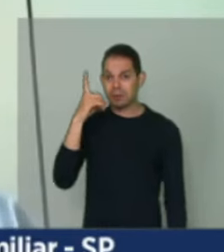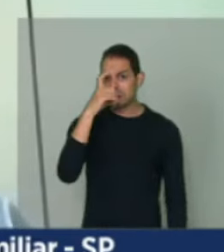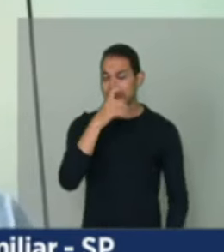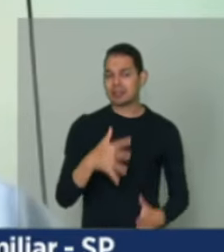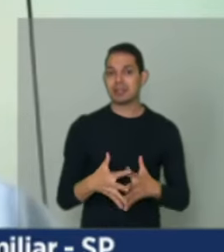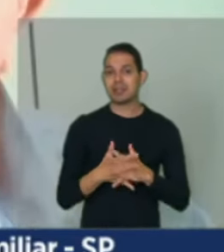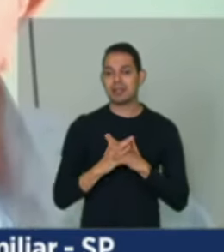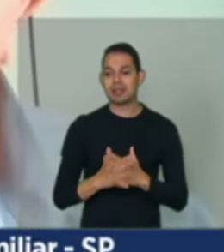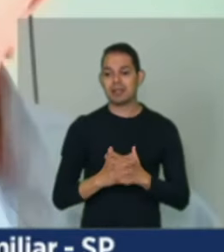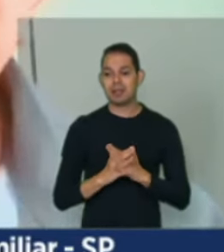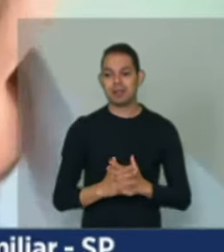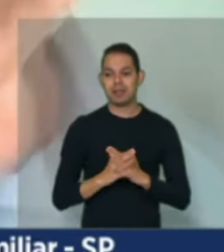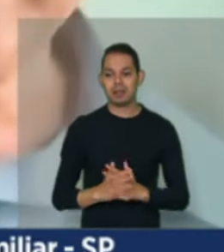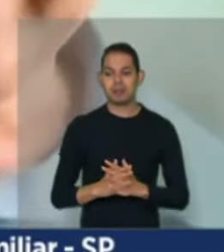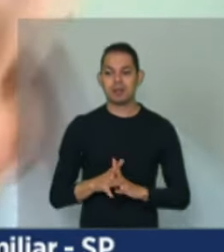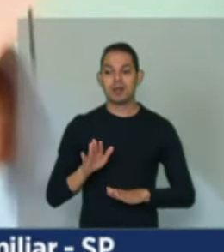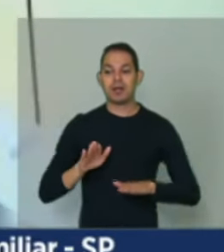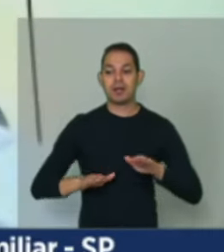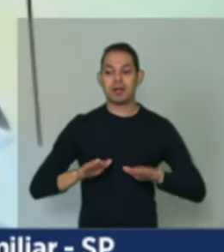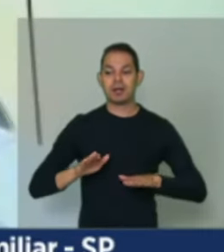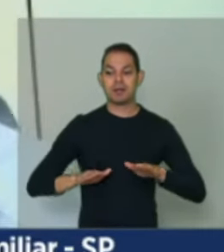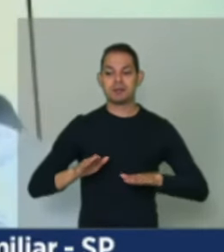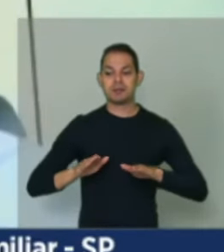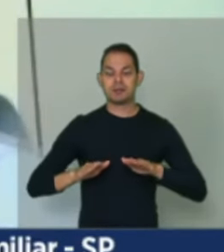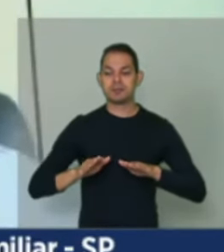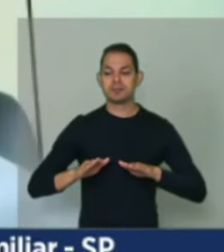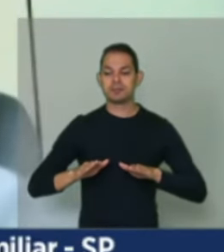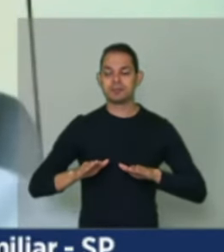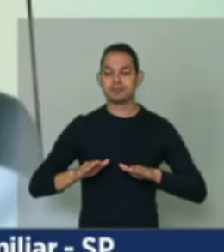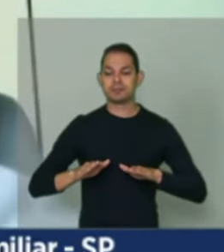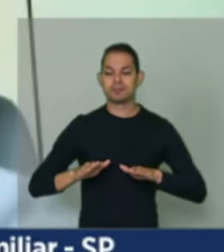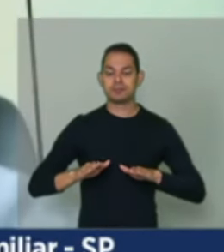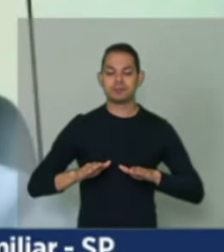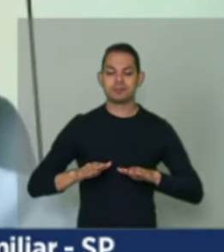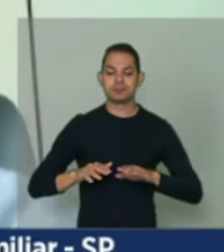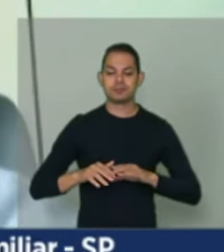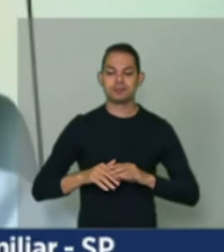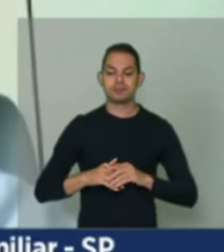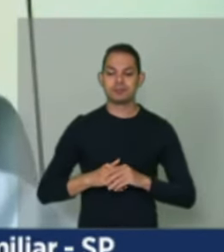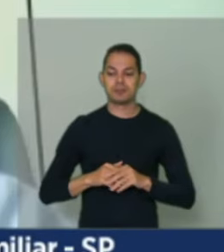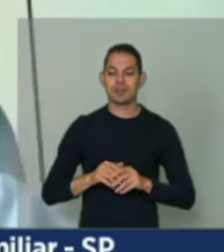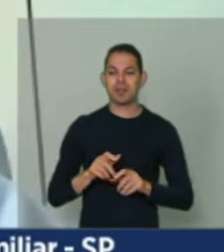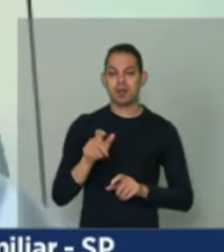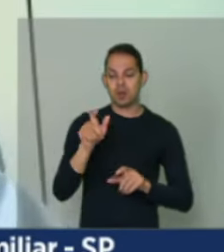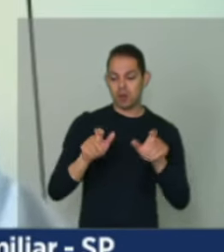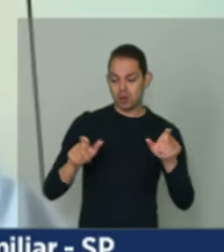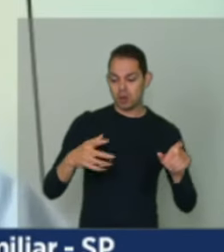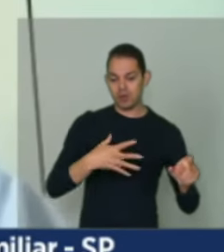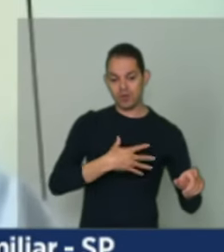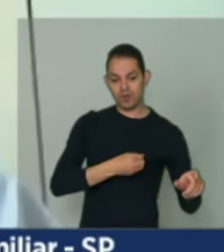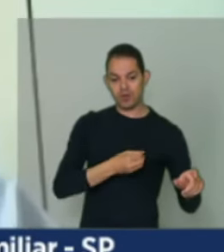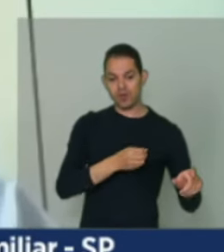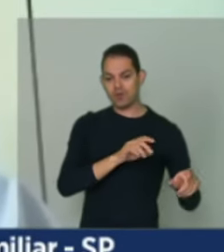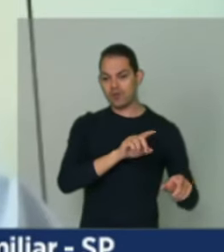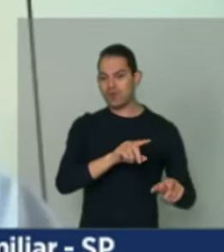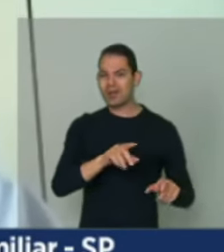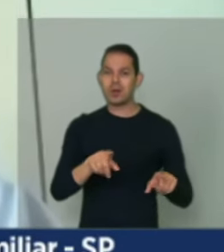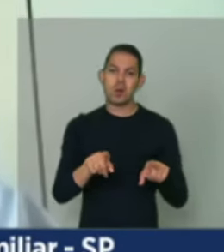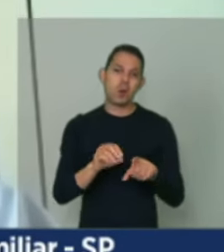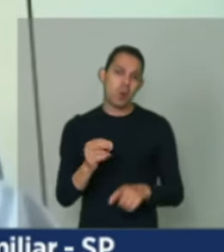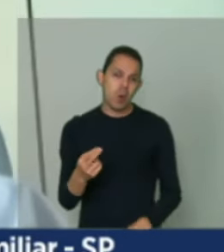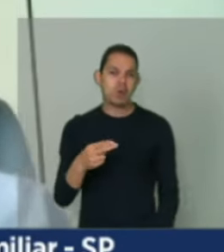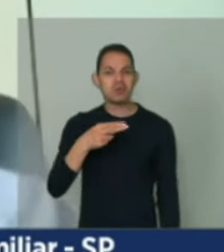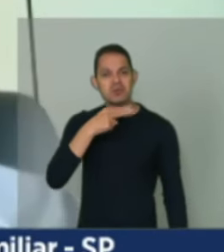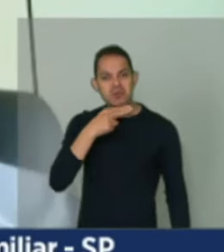vezes, nós deixa, às vezes, até a mercê, os filhos nossos, ou os netos que sejam,